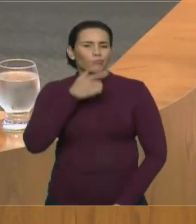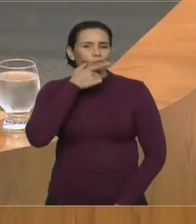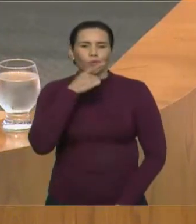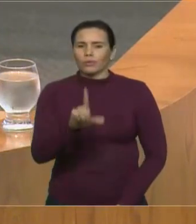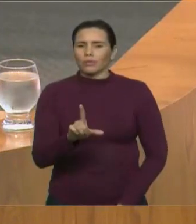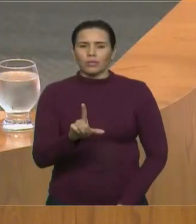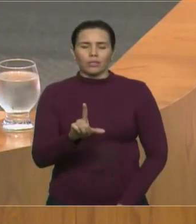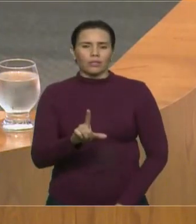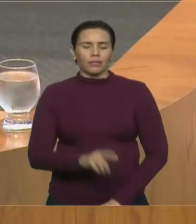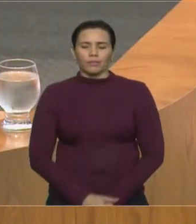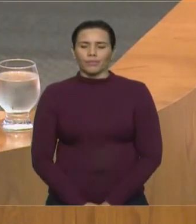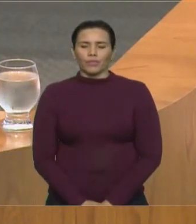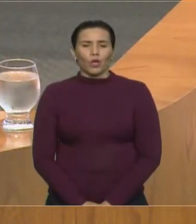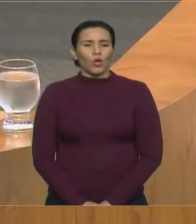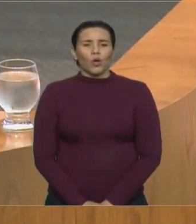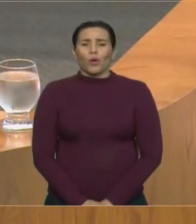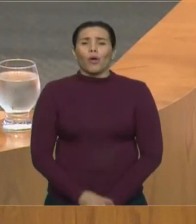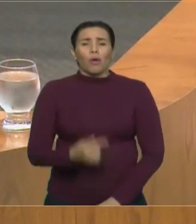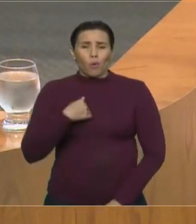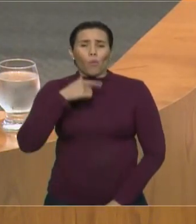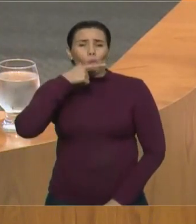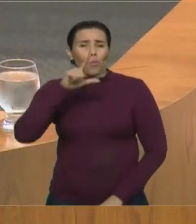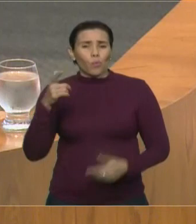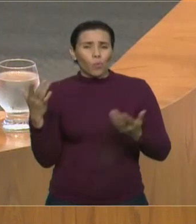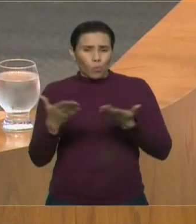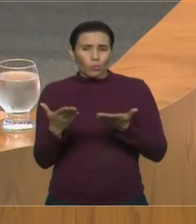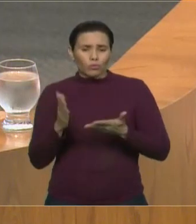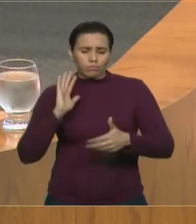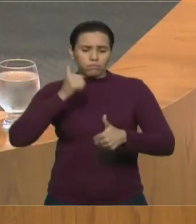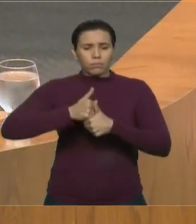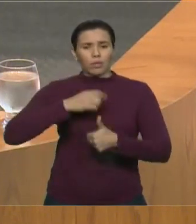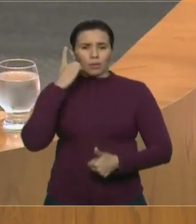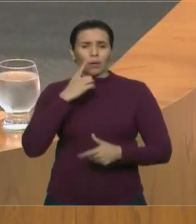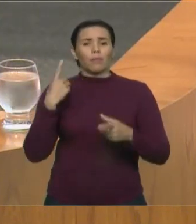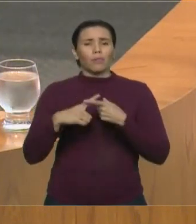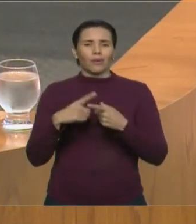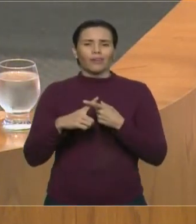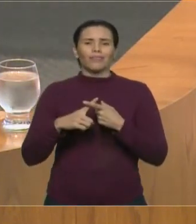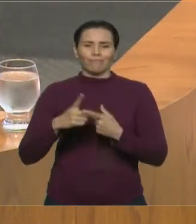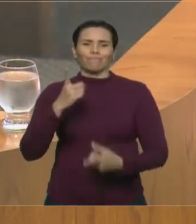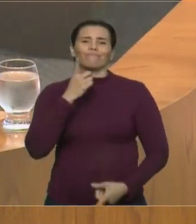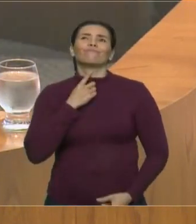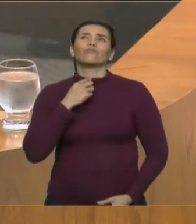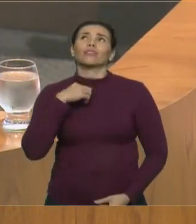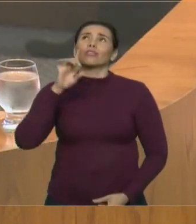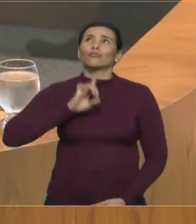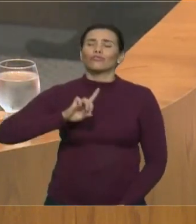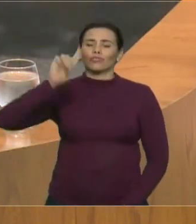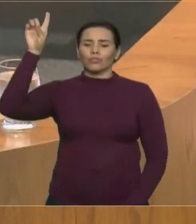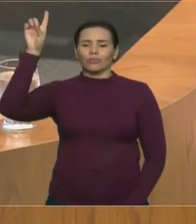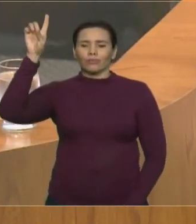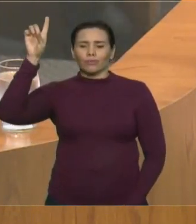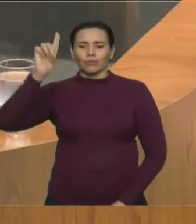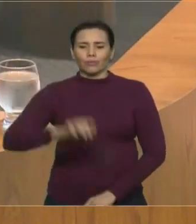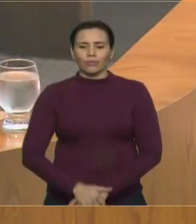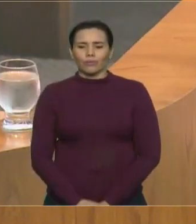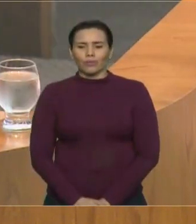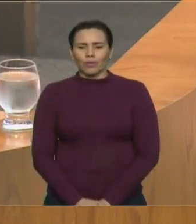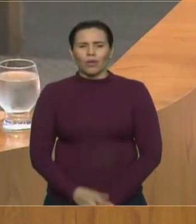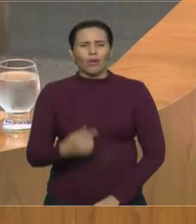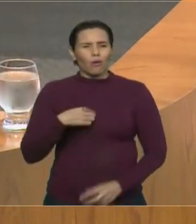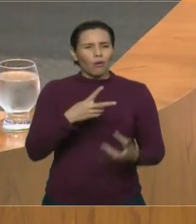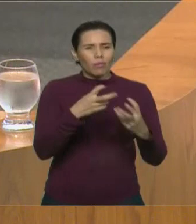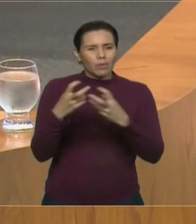meu nobre deputado, Edivaldo Holanda, que eu vejo aí que você está me ouvindo com muita alegria e com muito